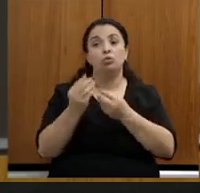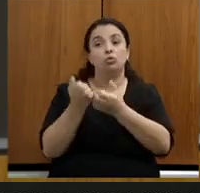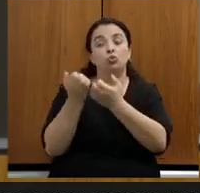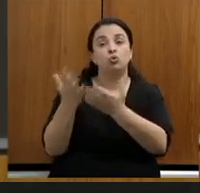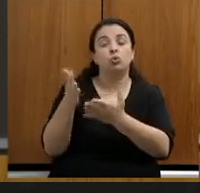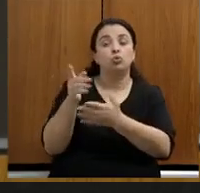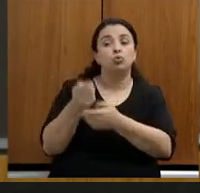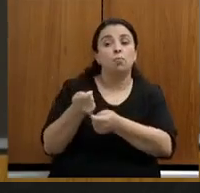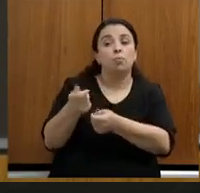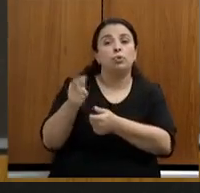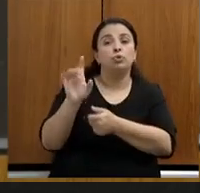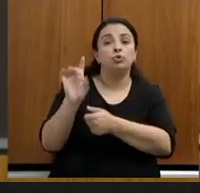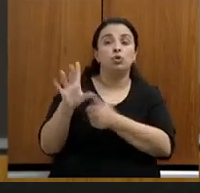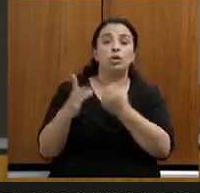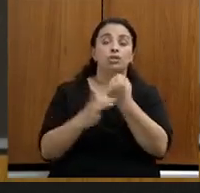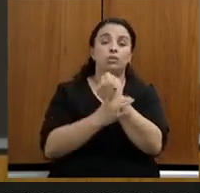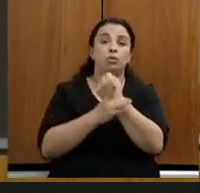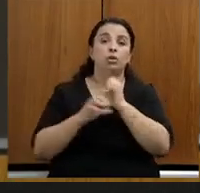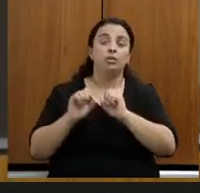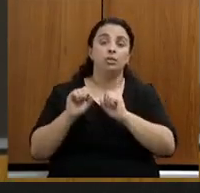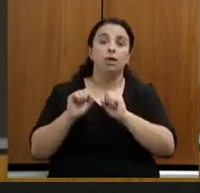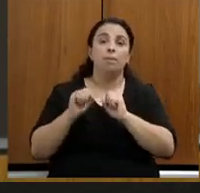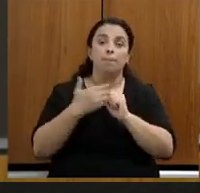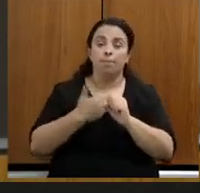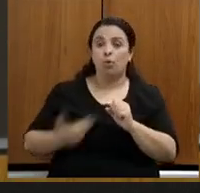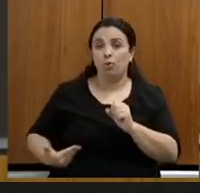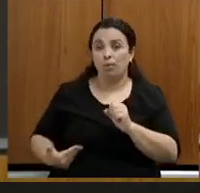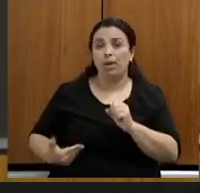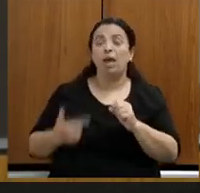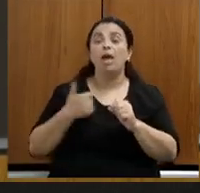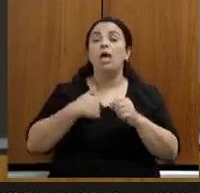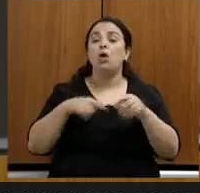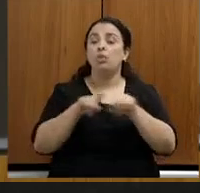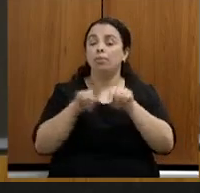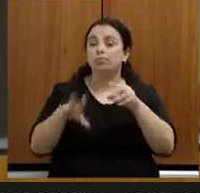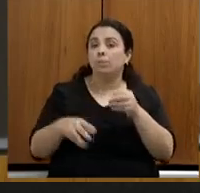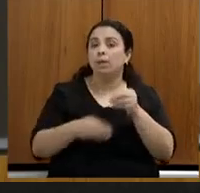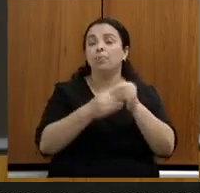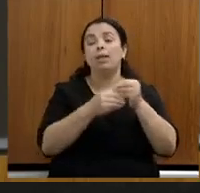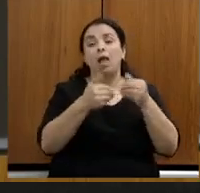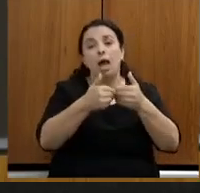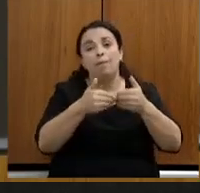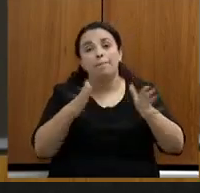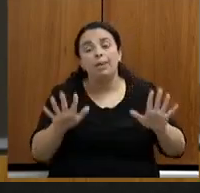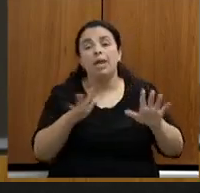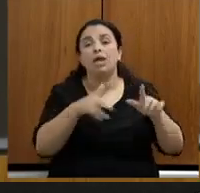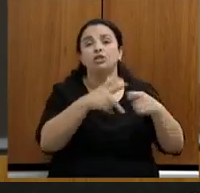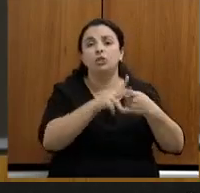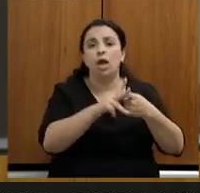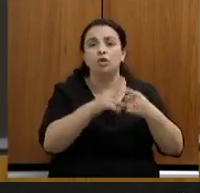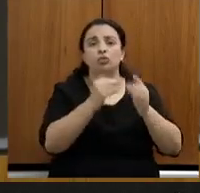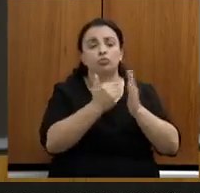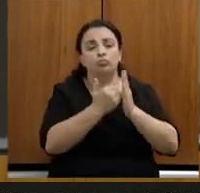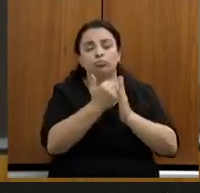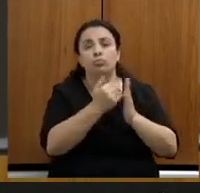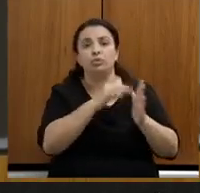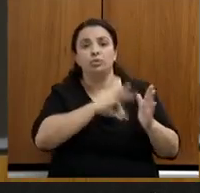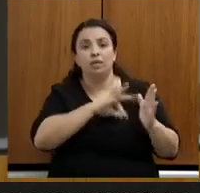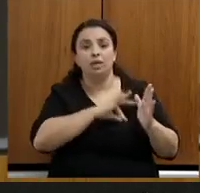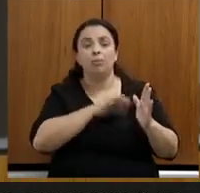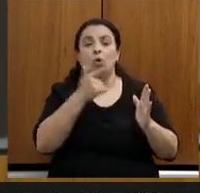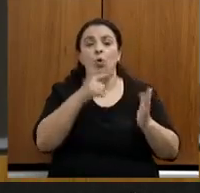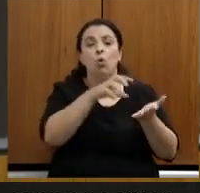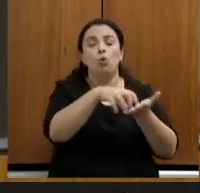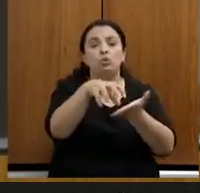autora da emenda, que foi aprovada em plenário, ampliando reajustes, inclusive com questões setoriais para